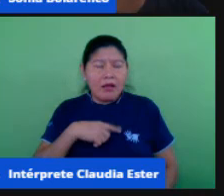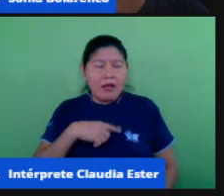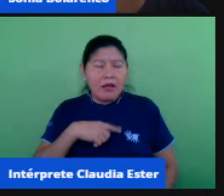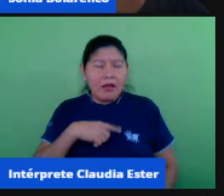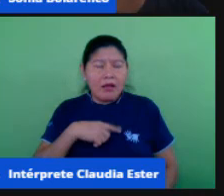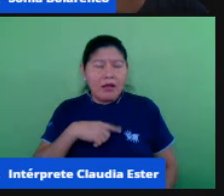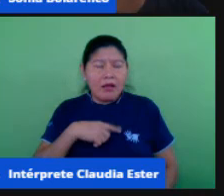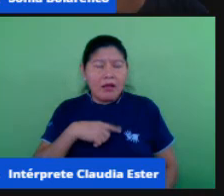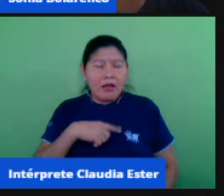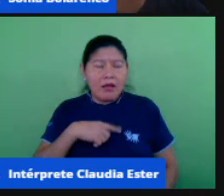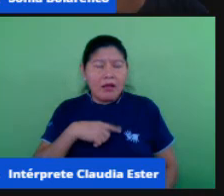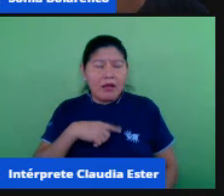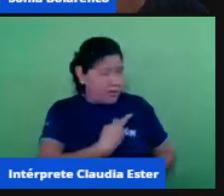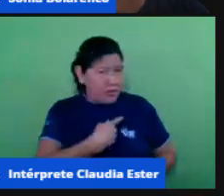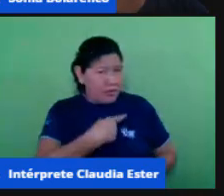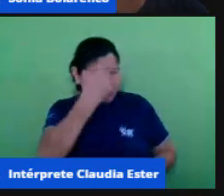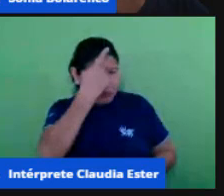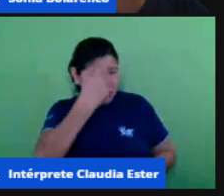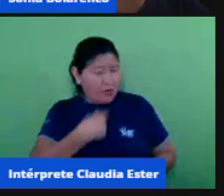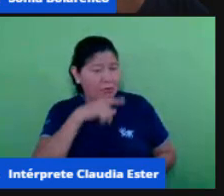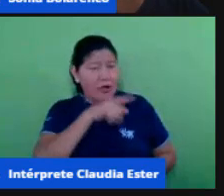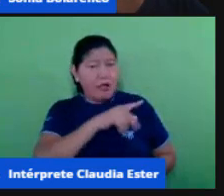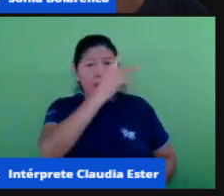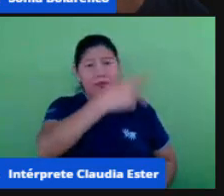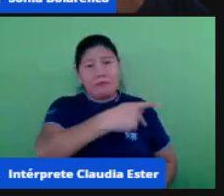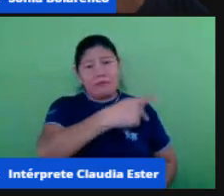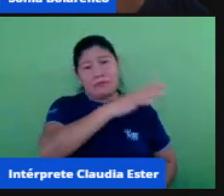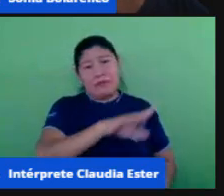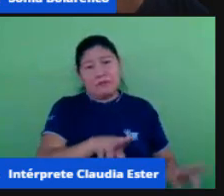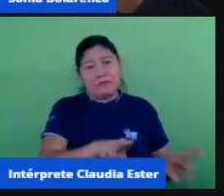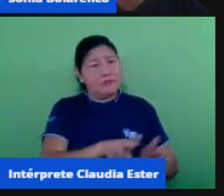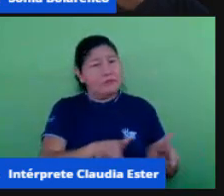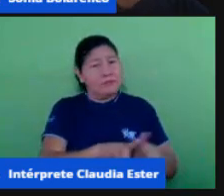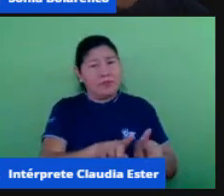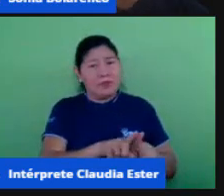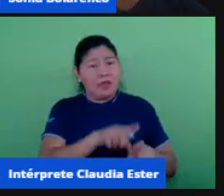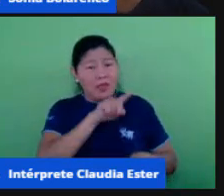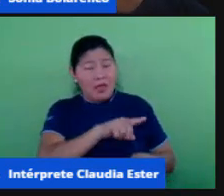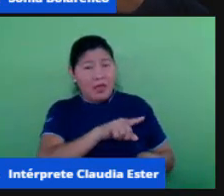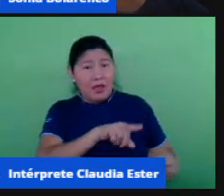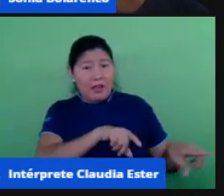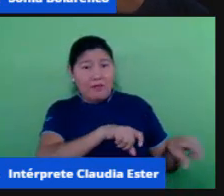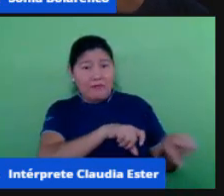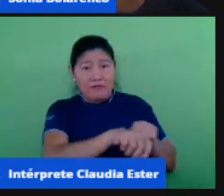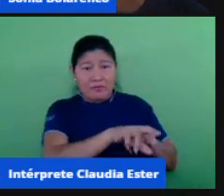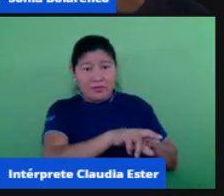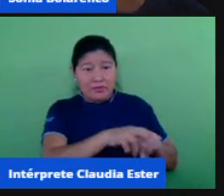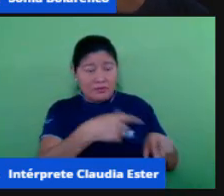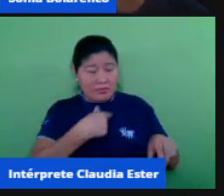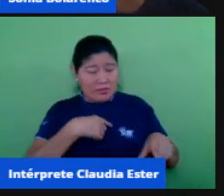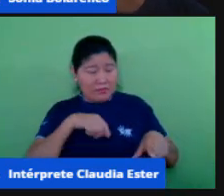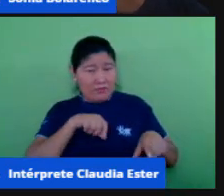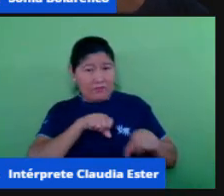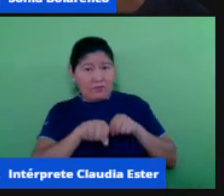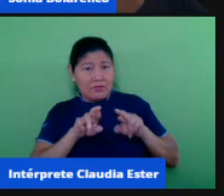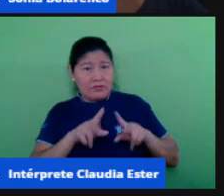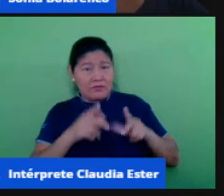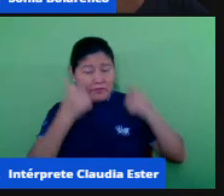diferenças identitárias diferenças de formação essas diferenças nos formam